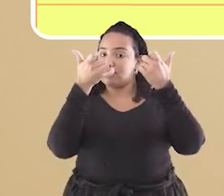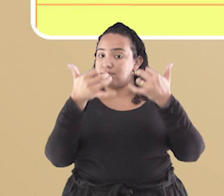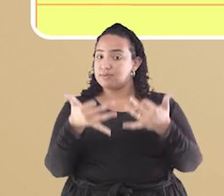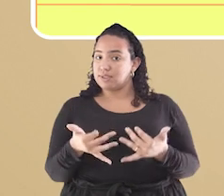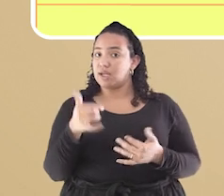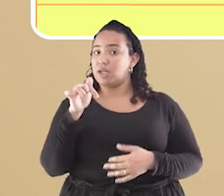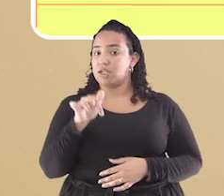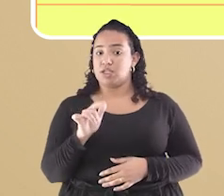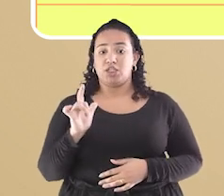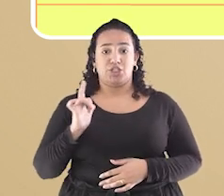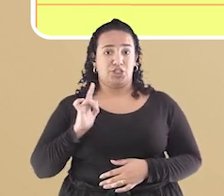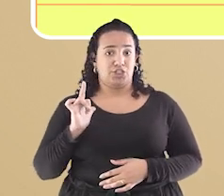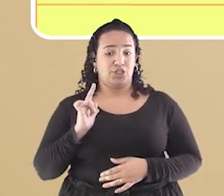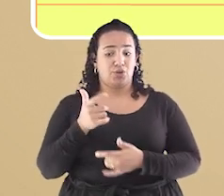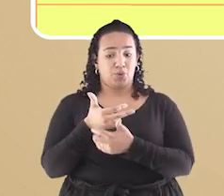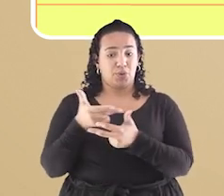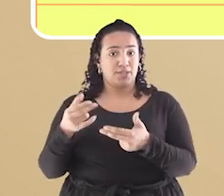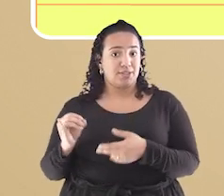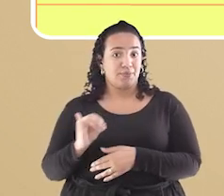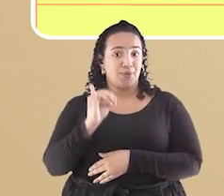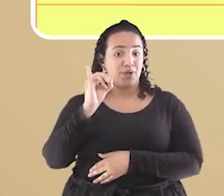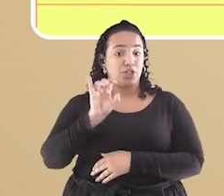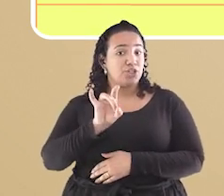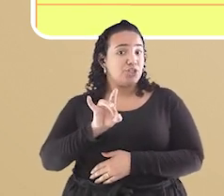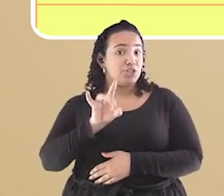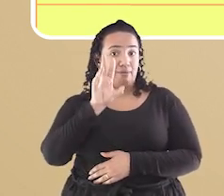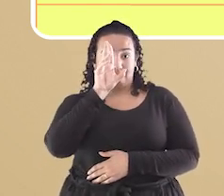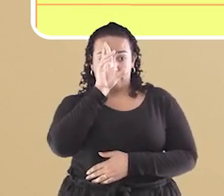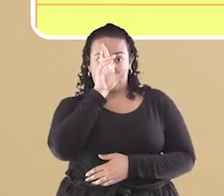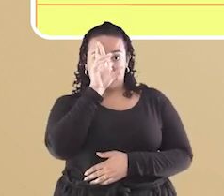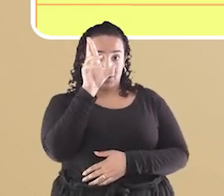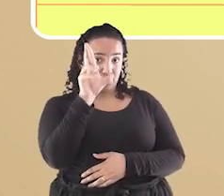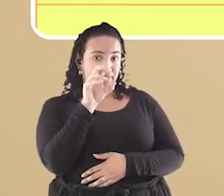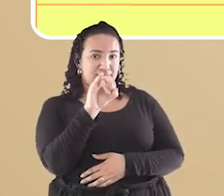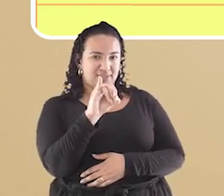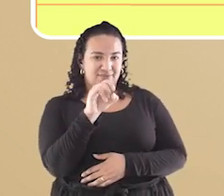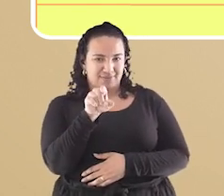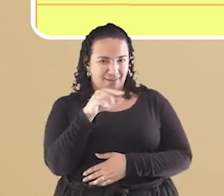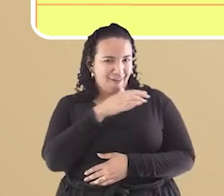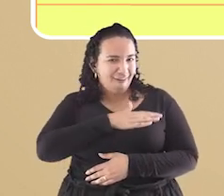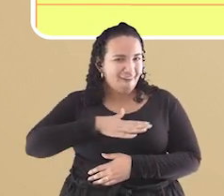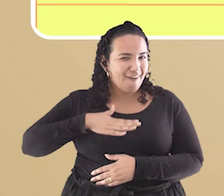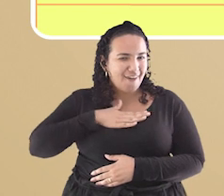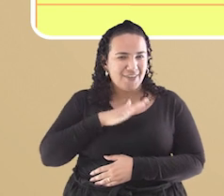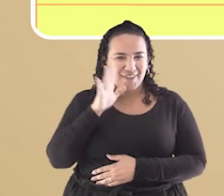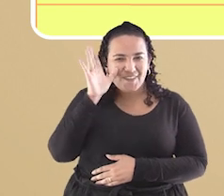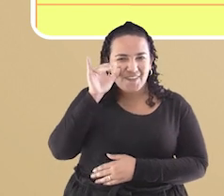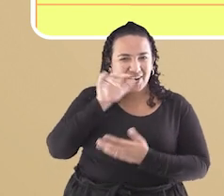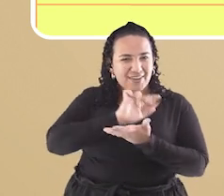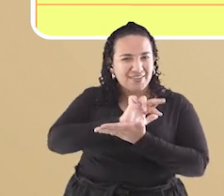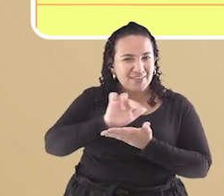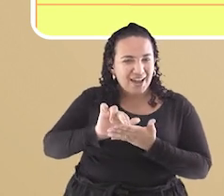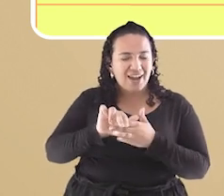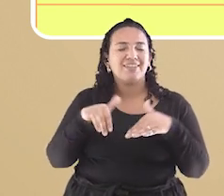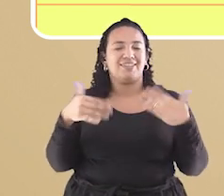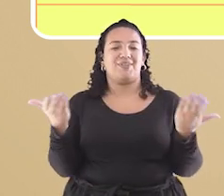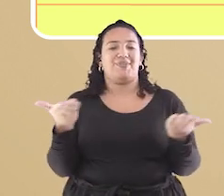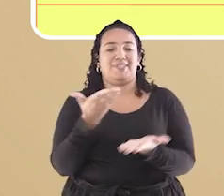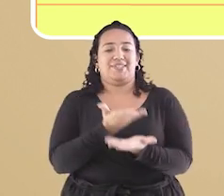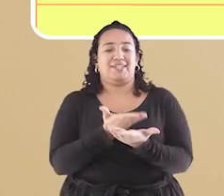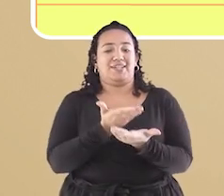privilégios para os senhores e não para os servos. Se você gosta de conhecimento e curiosidade, está na aula certa.